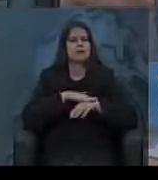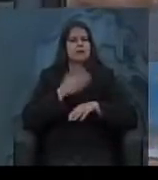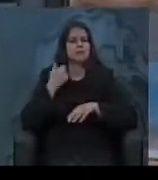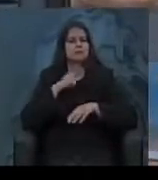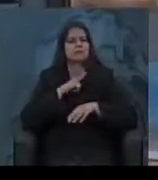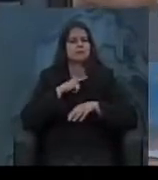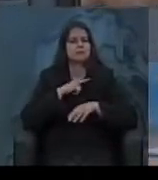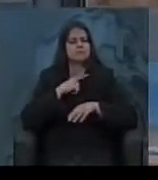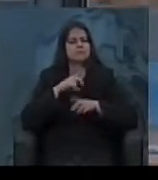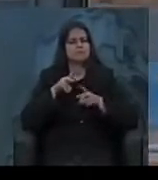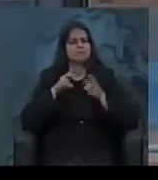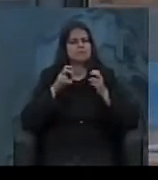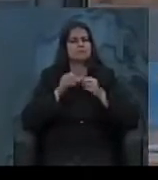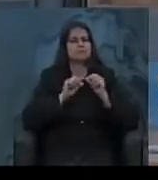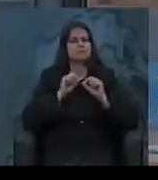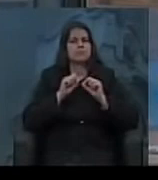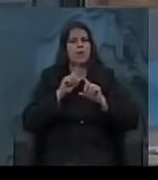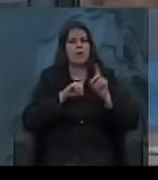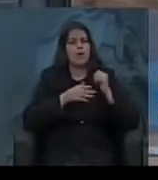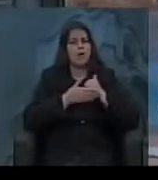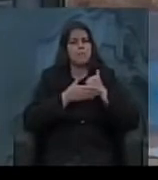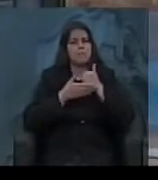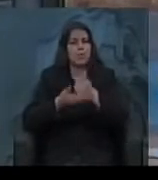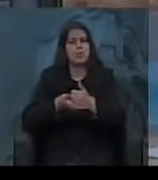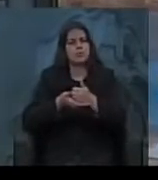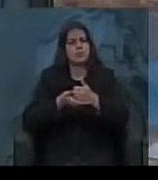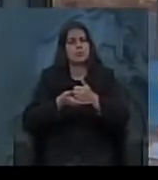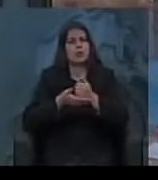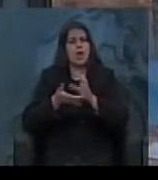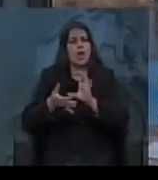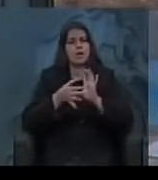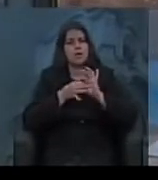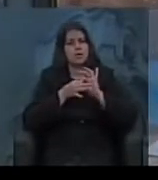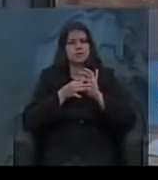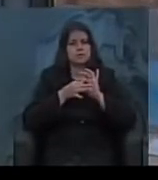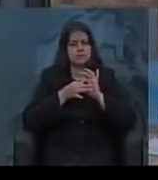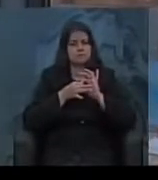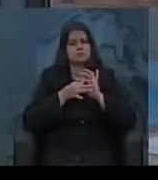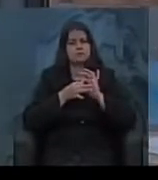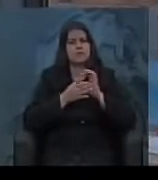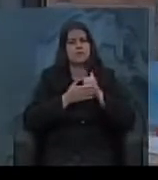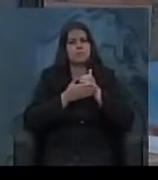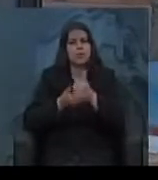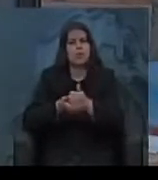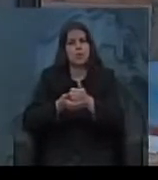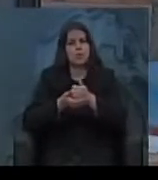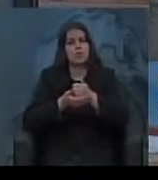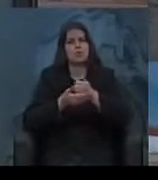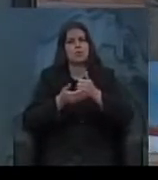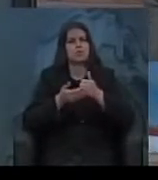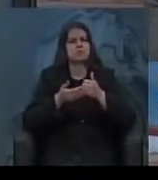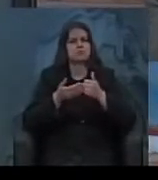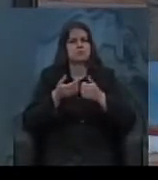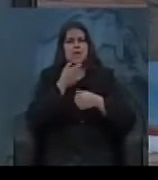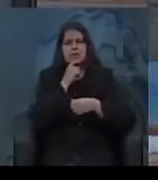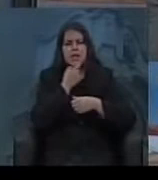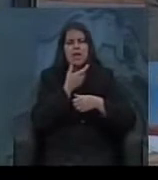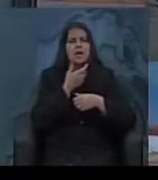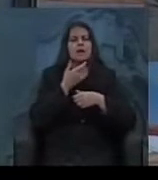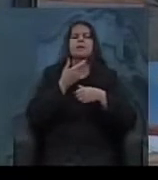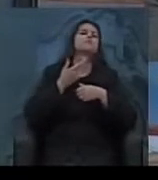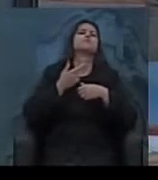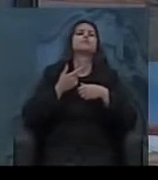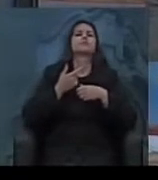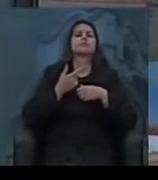uma contradição. Ele acaba apoiando a aliança contra o eixo, apoia a Inglaterra, Estados Unidos, França, União